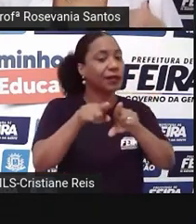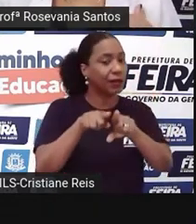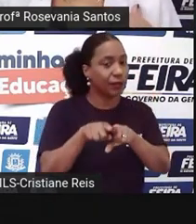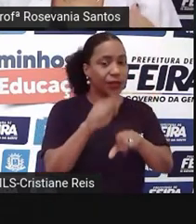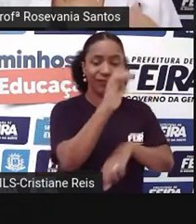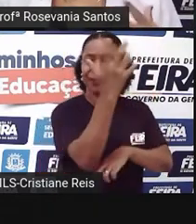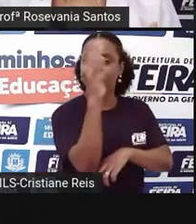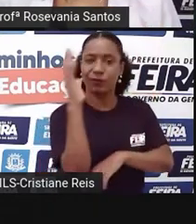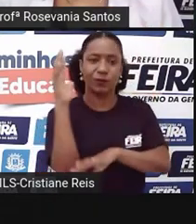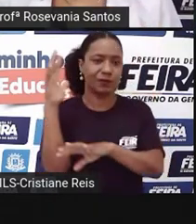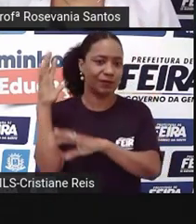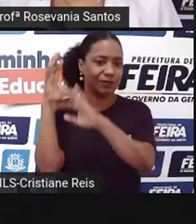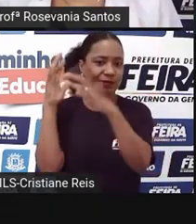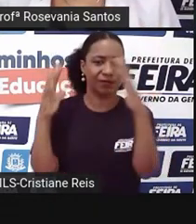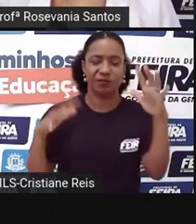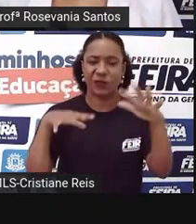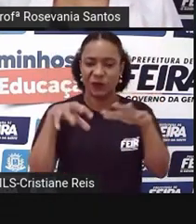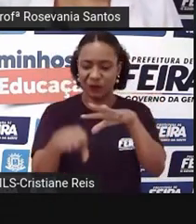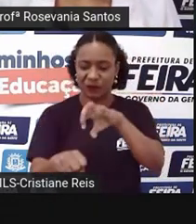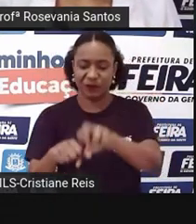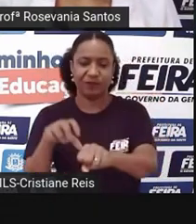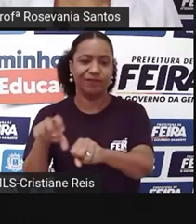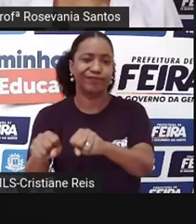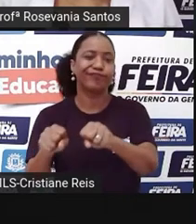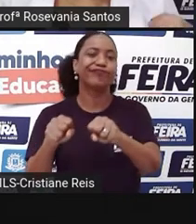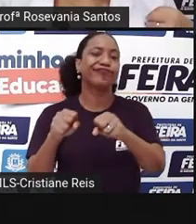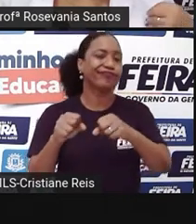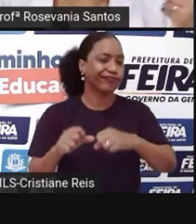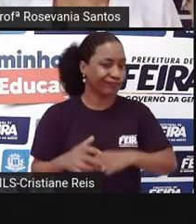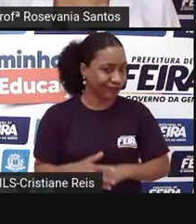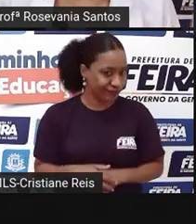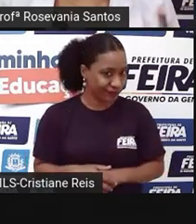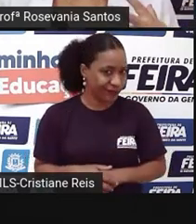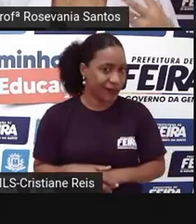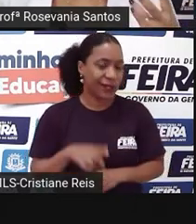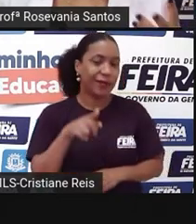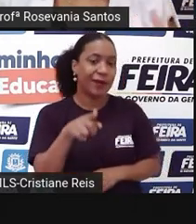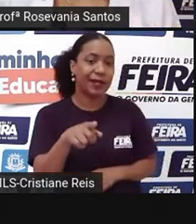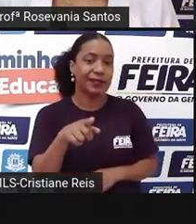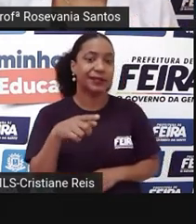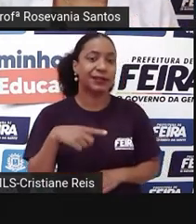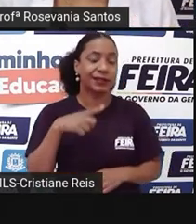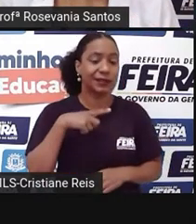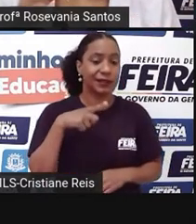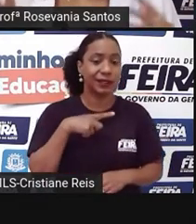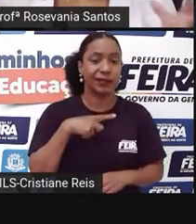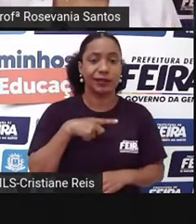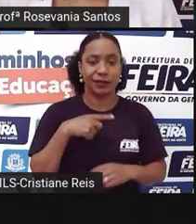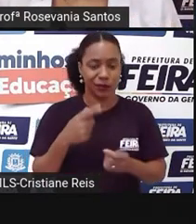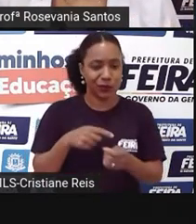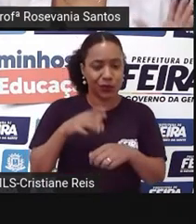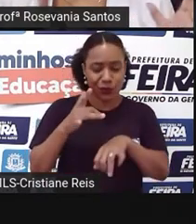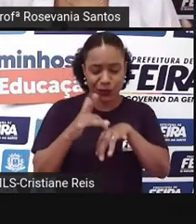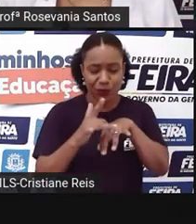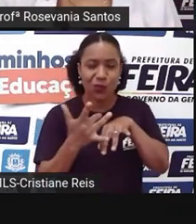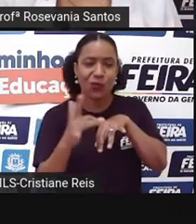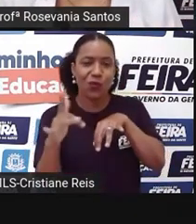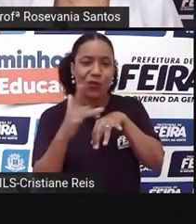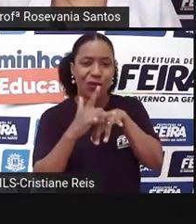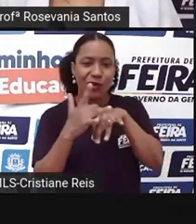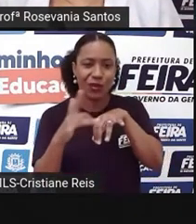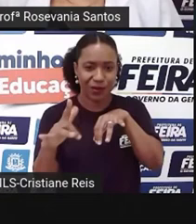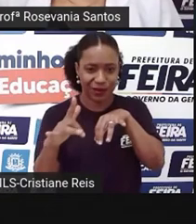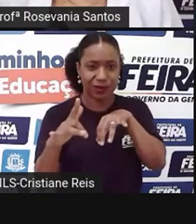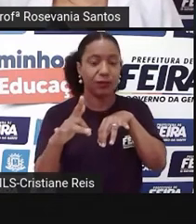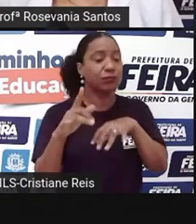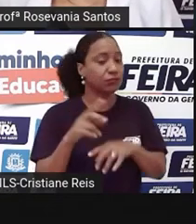só, já gera muitos problemas e olha que ele passa por algum tipo de fiscalização, pequena ou grande, mas ainda passa.